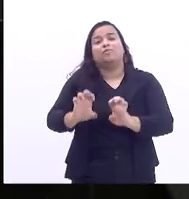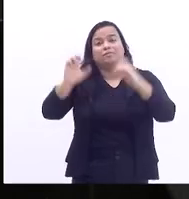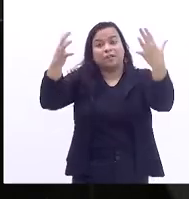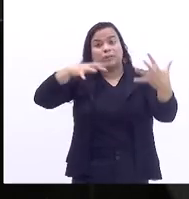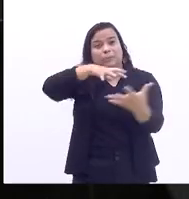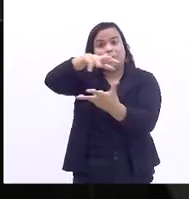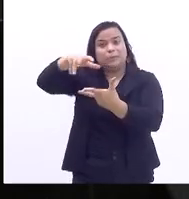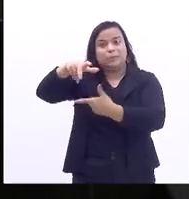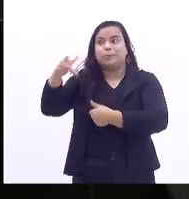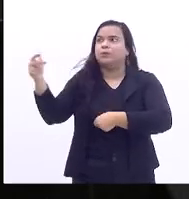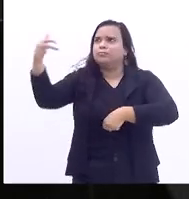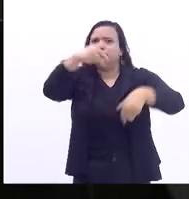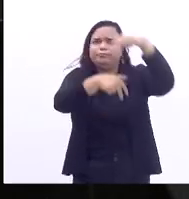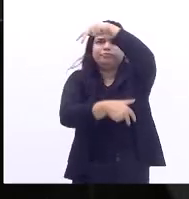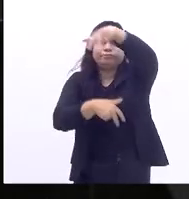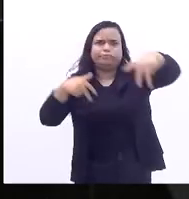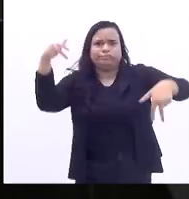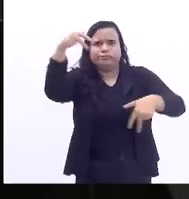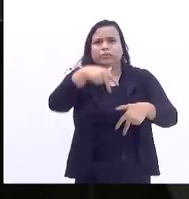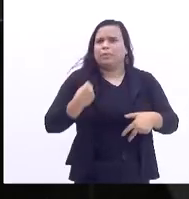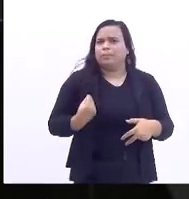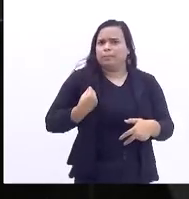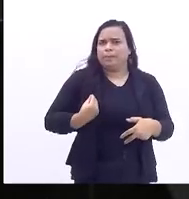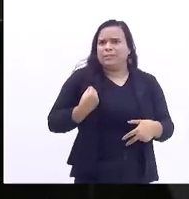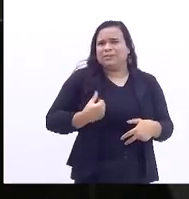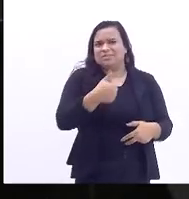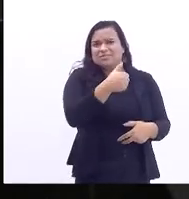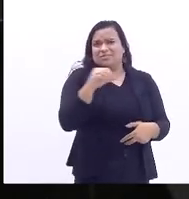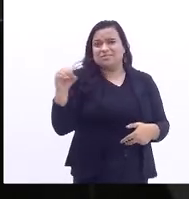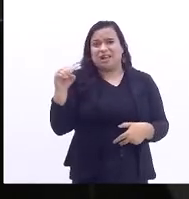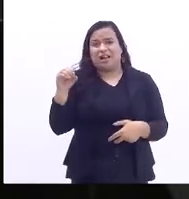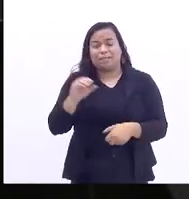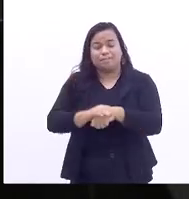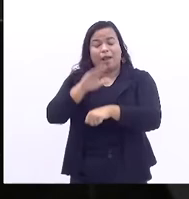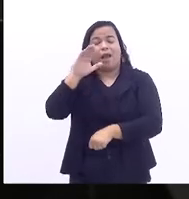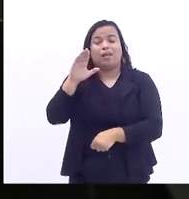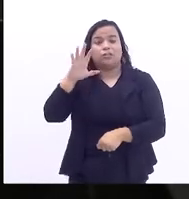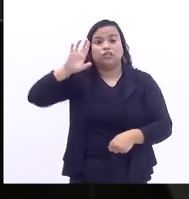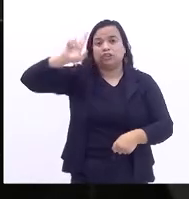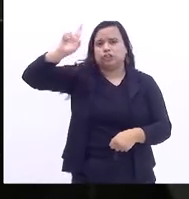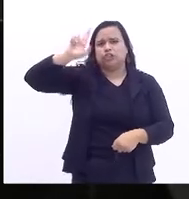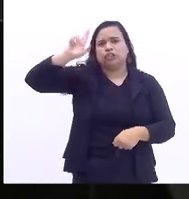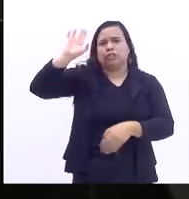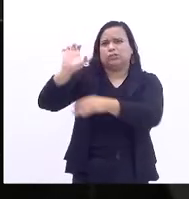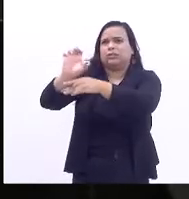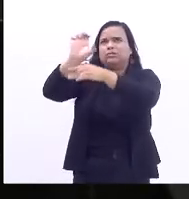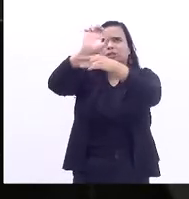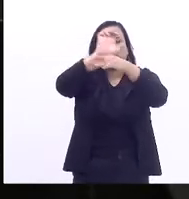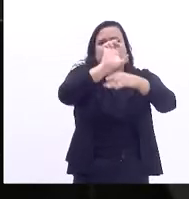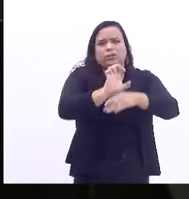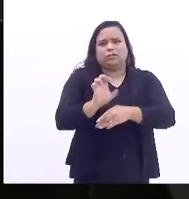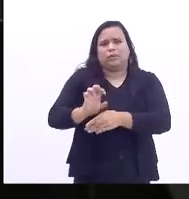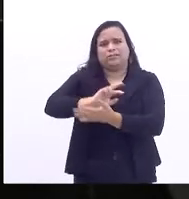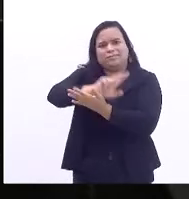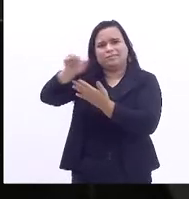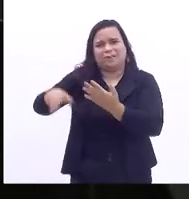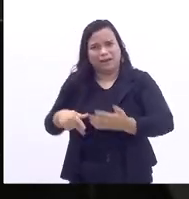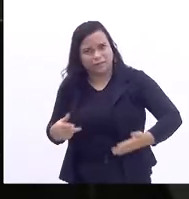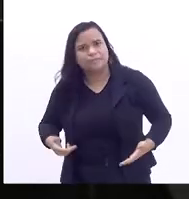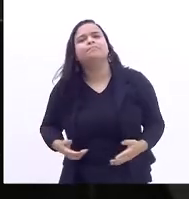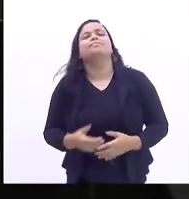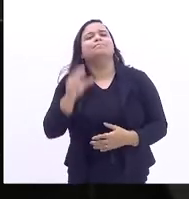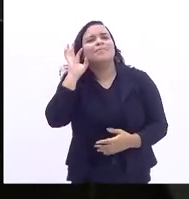estiveram presentes mais de 100 chefes de Estado. Imagine mais de 100